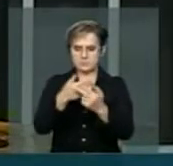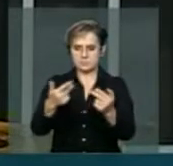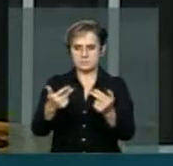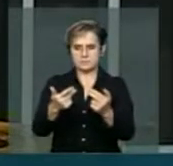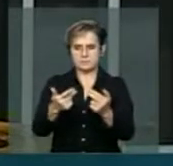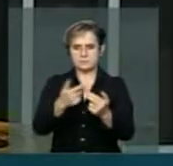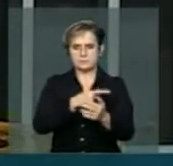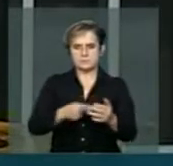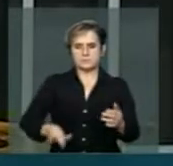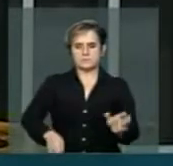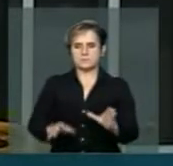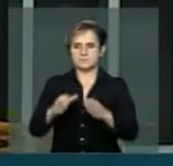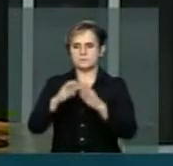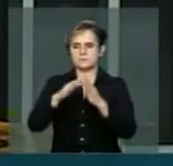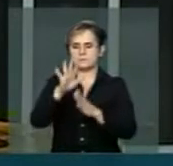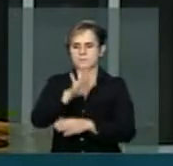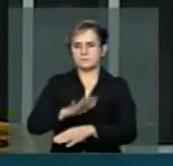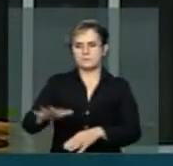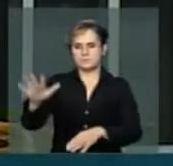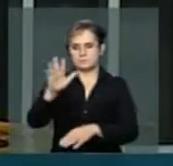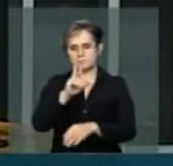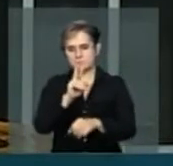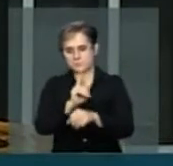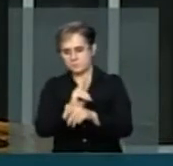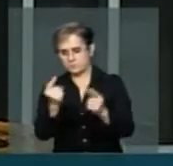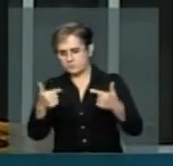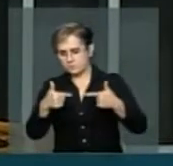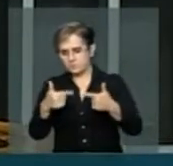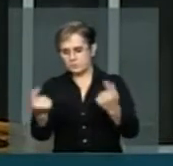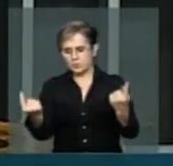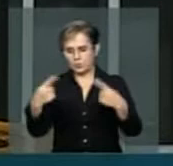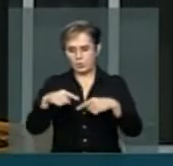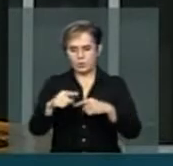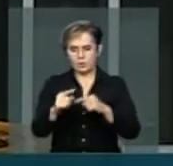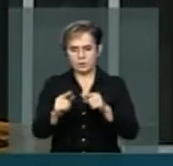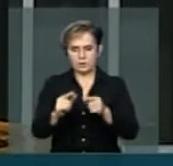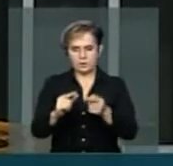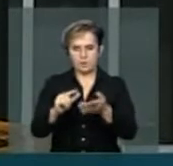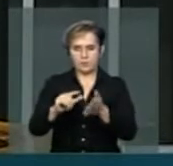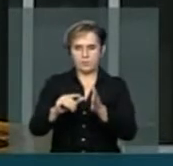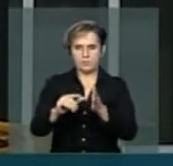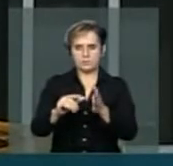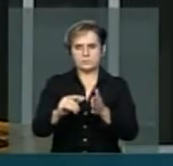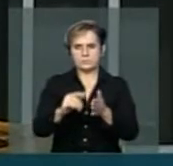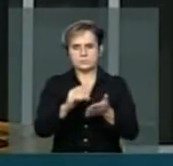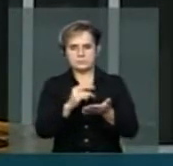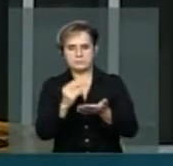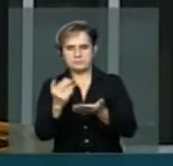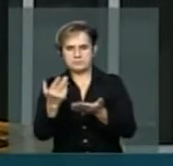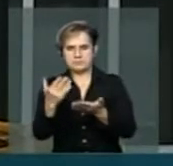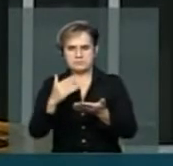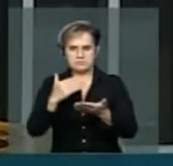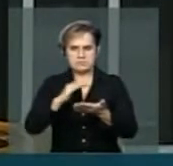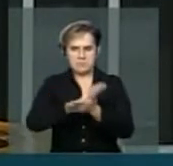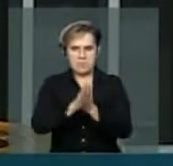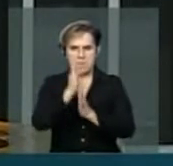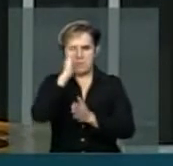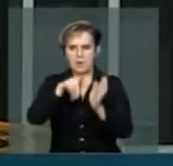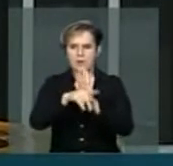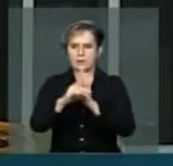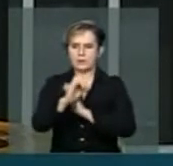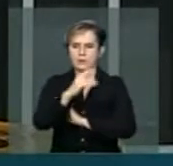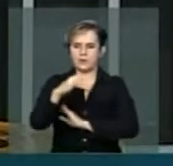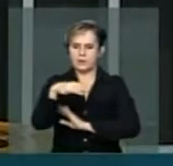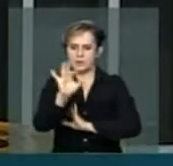do Grupo Nacional de Combate ao Crime Organizado, formado por promotores, há investigações em